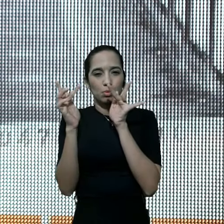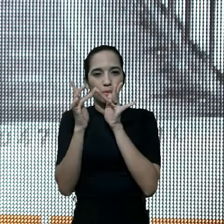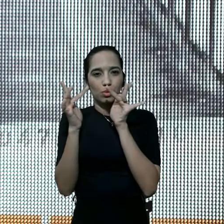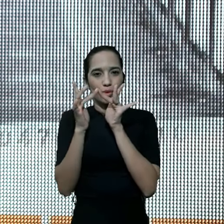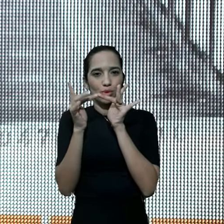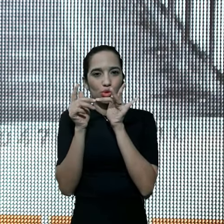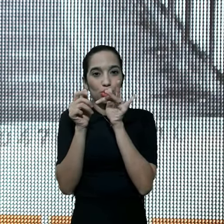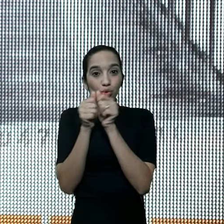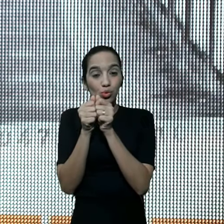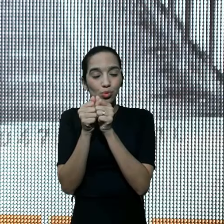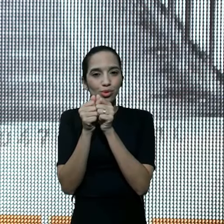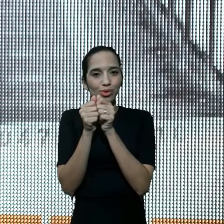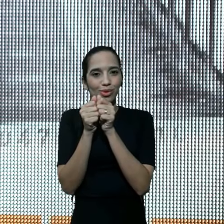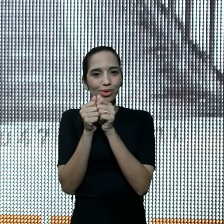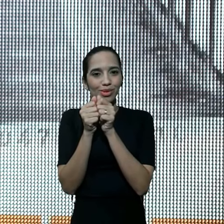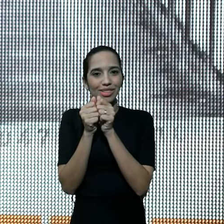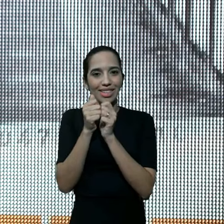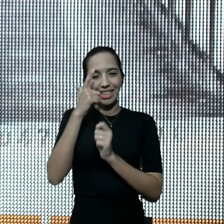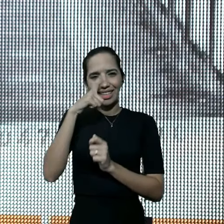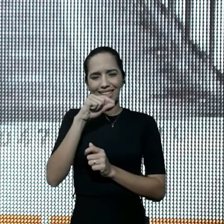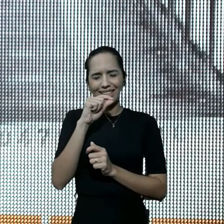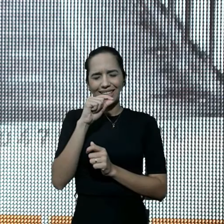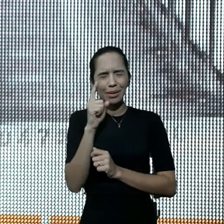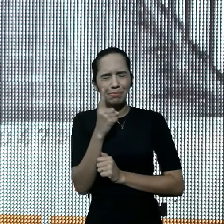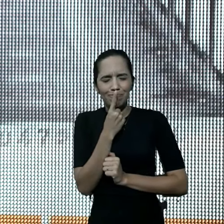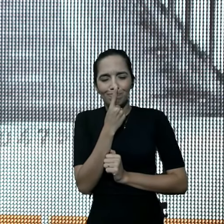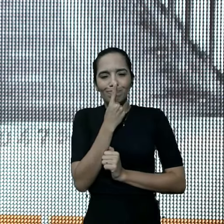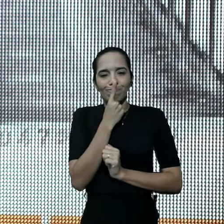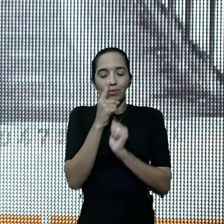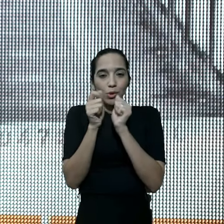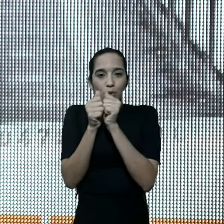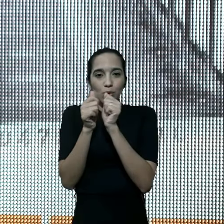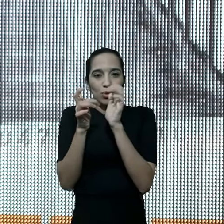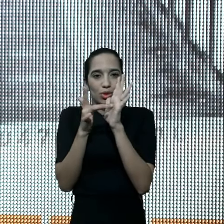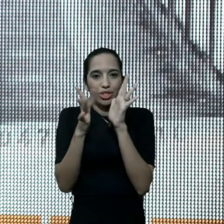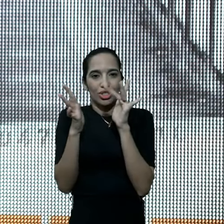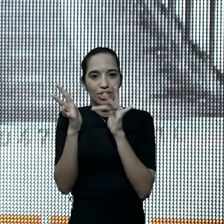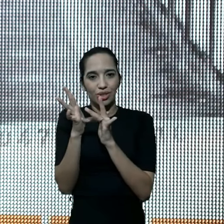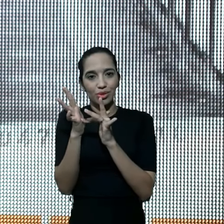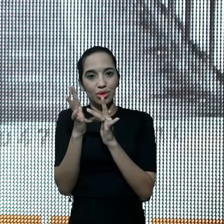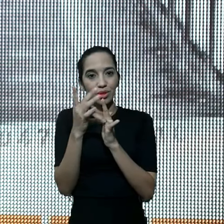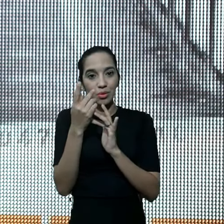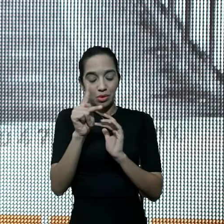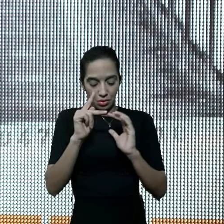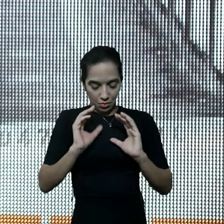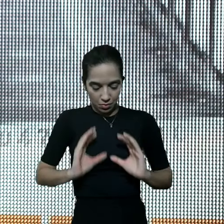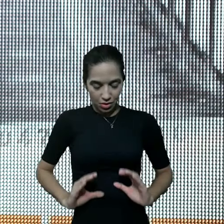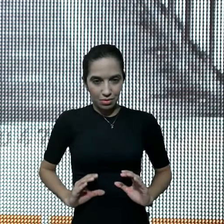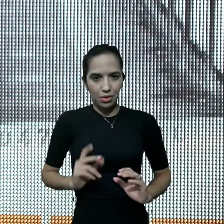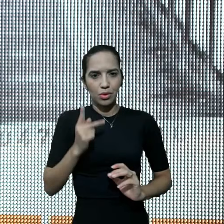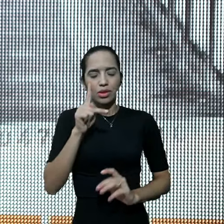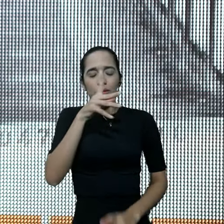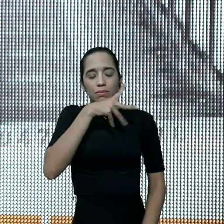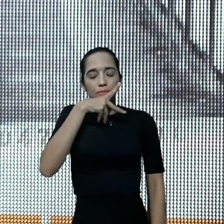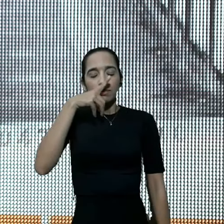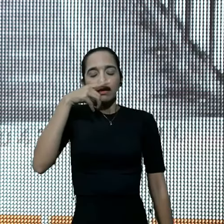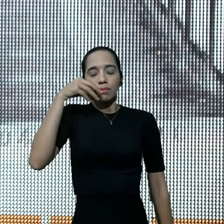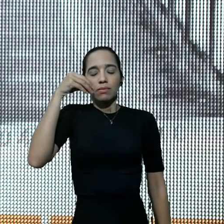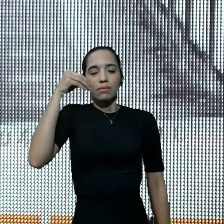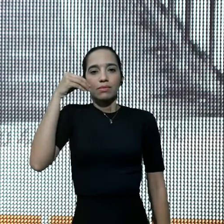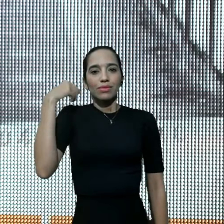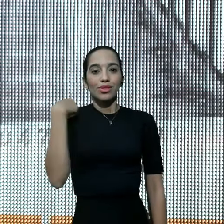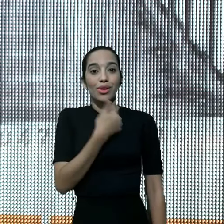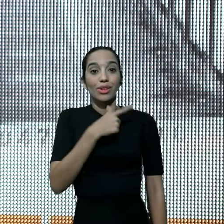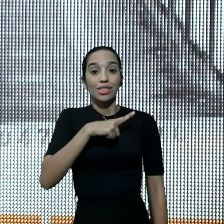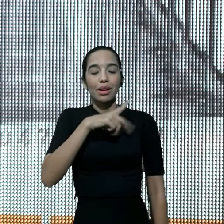pertinho, aquele, que vai estar tão perto de Deus, que as tuas atitudes, o teu cheiro, como diz a palavra, nós temos